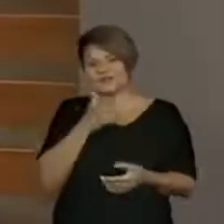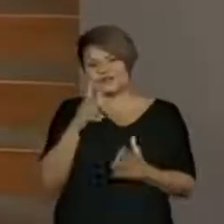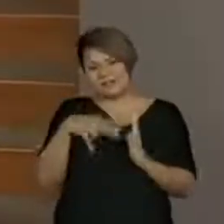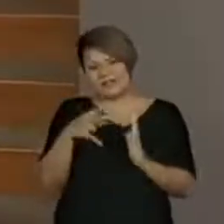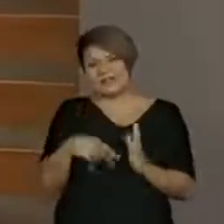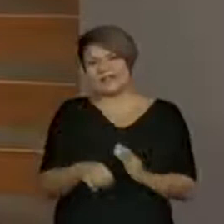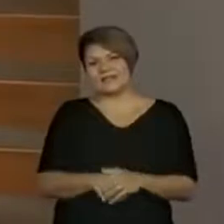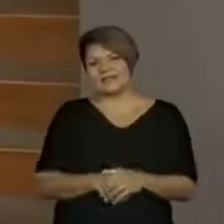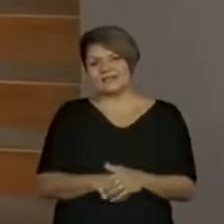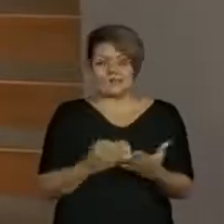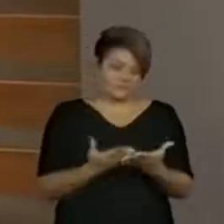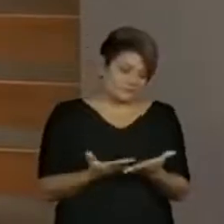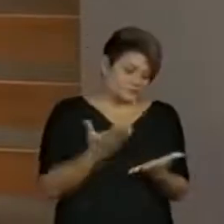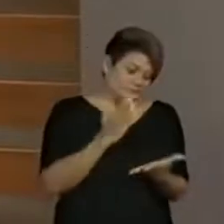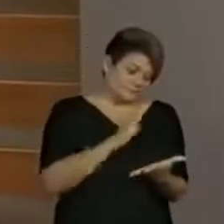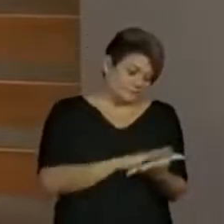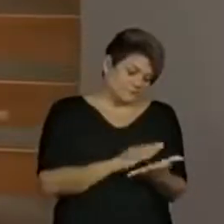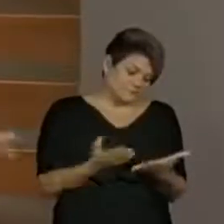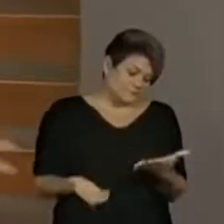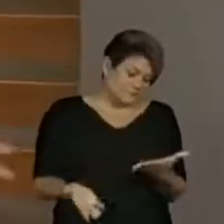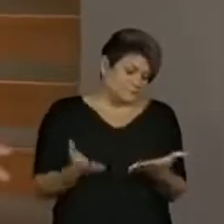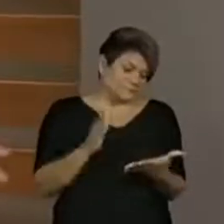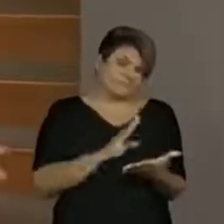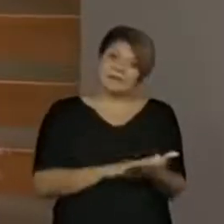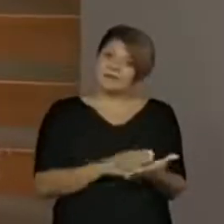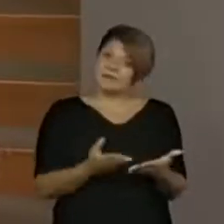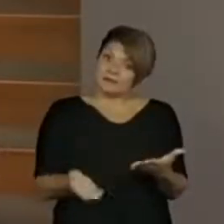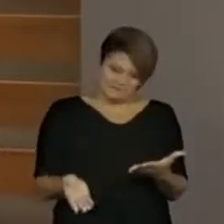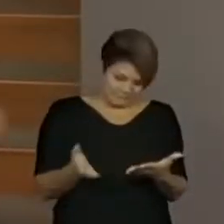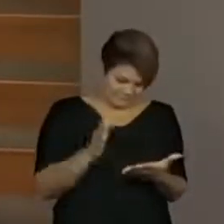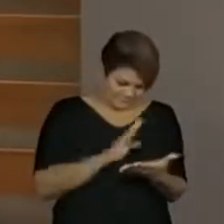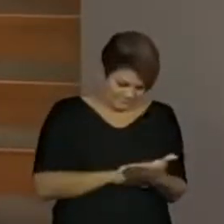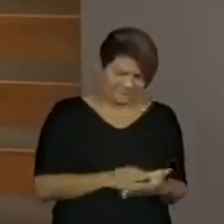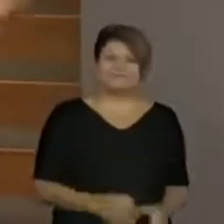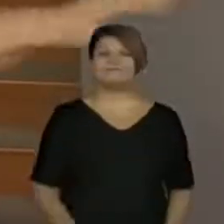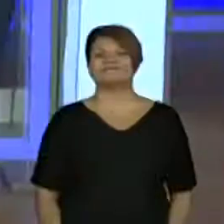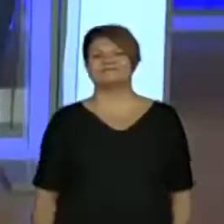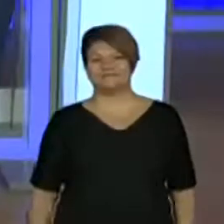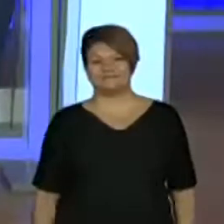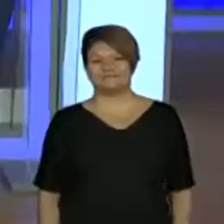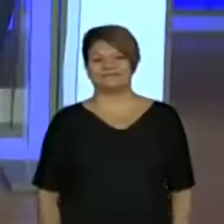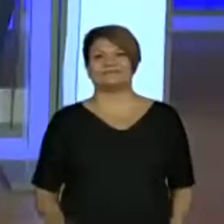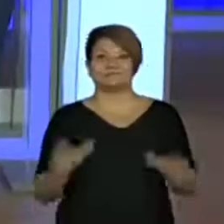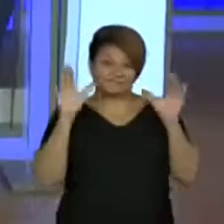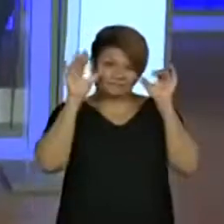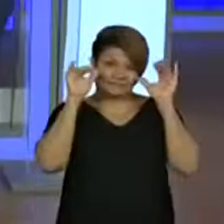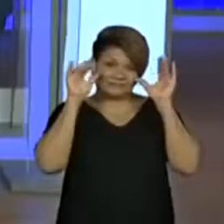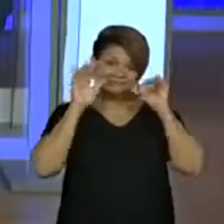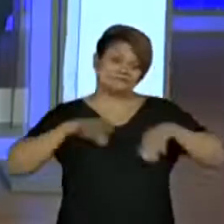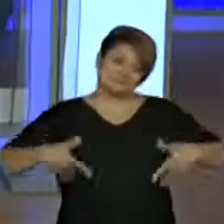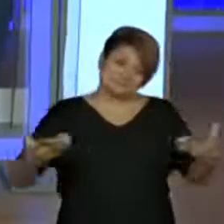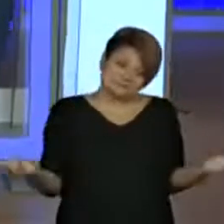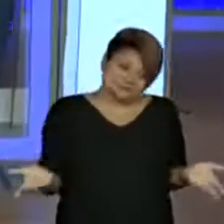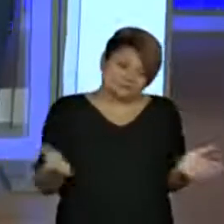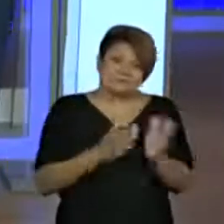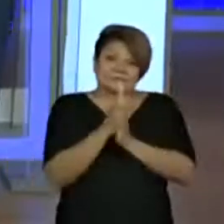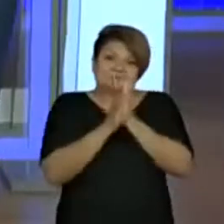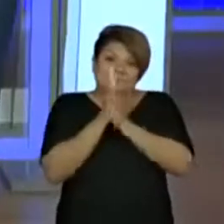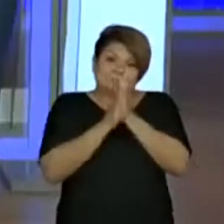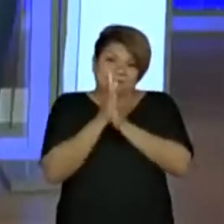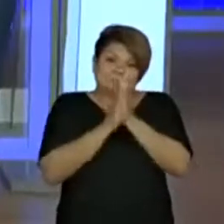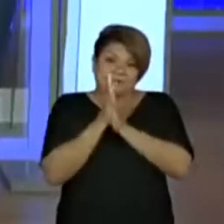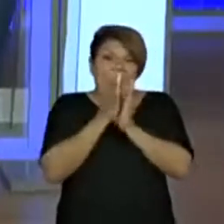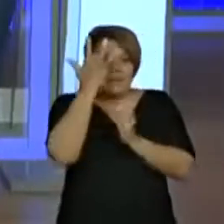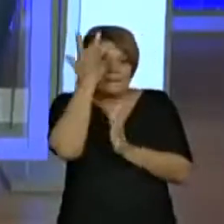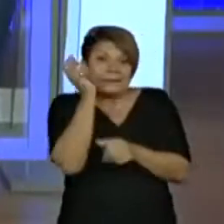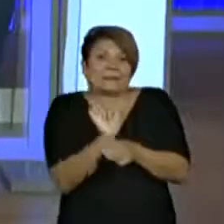Cada página que a gente vai virando, a gente vai descobrindo o é gostoso de ler. Sim. A gente vai ficar curioso. Todo mundo vai ficar bem curioso para